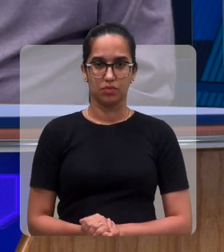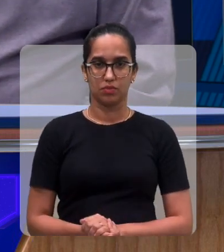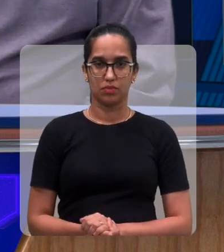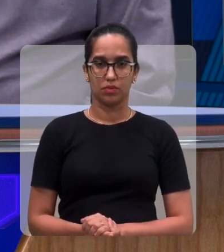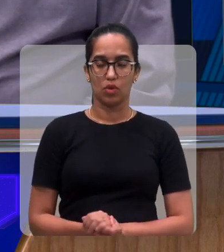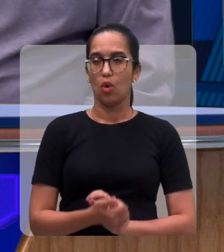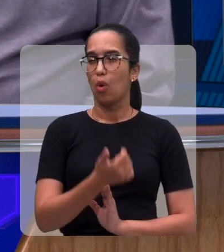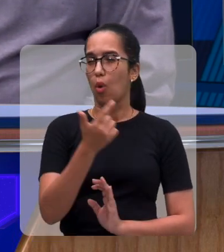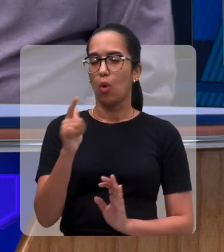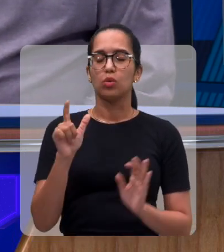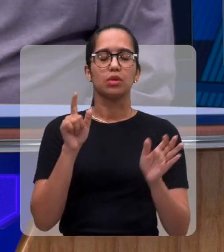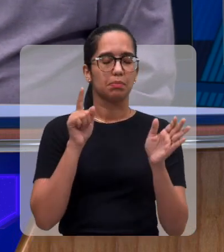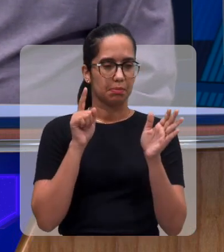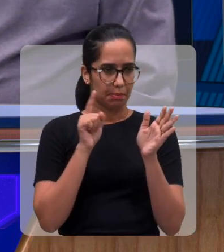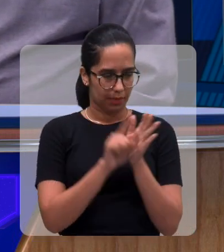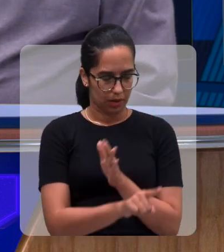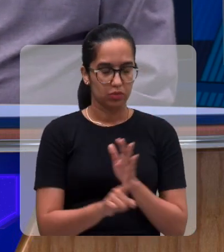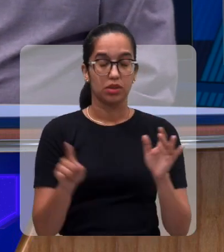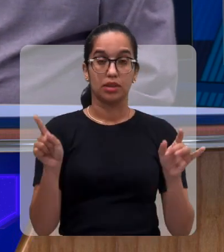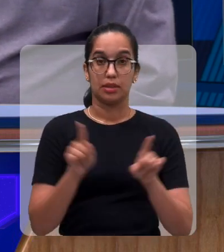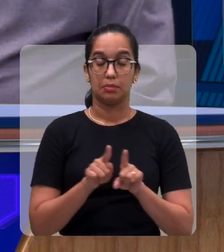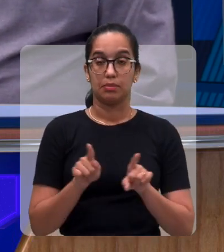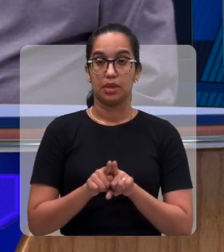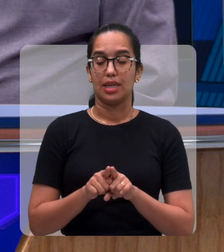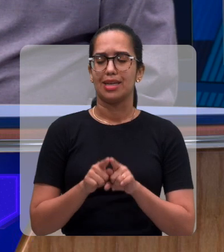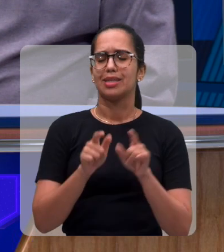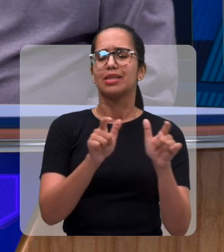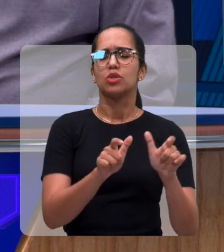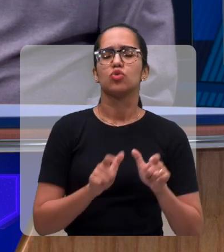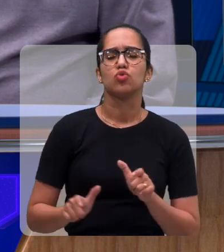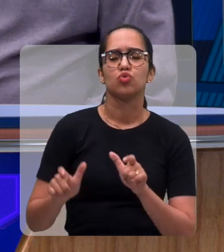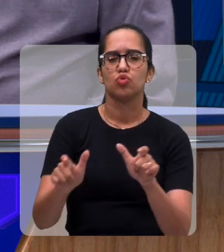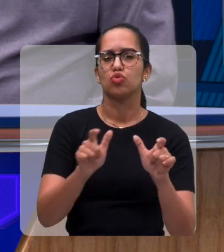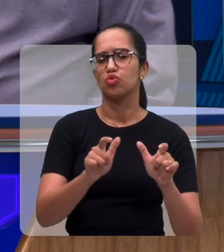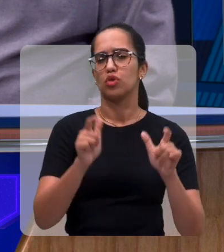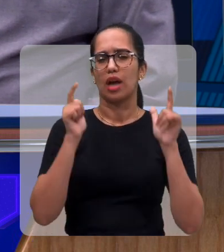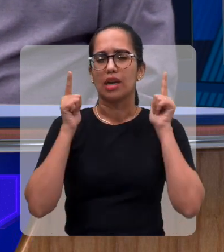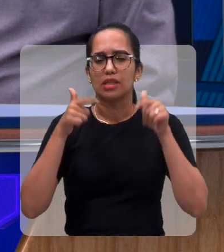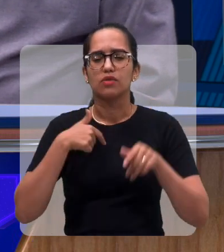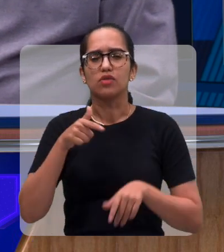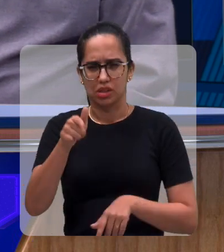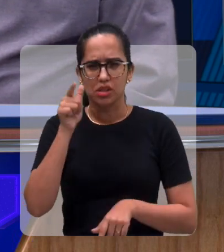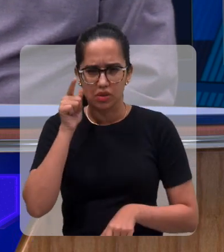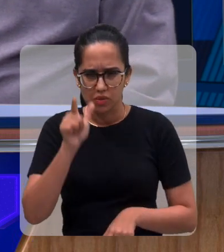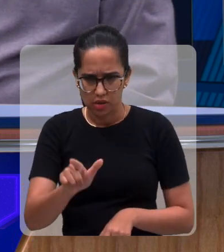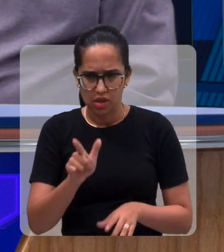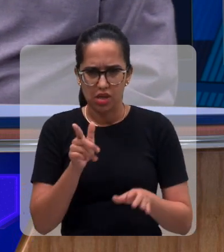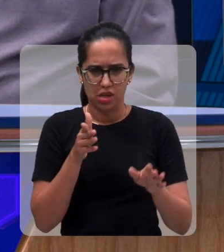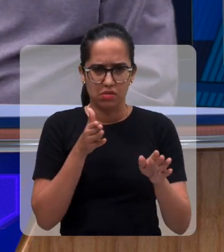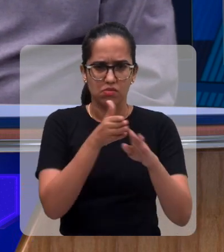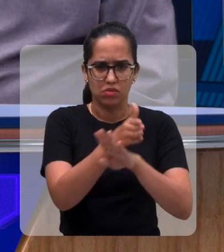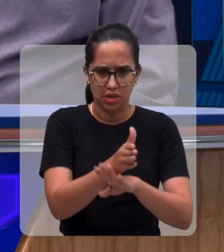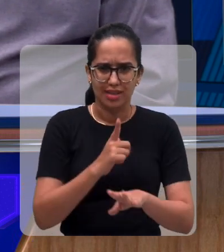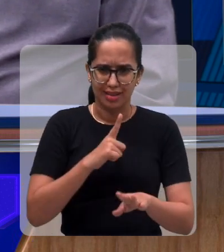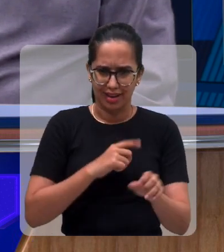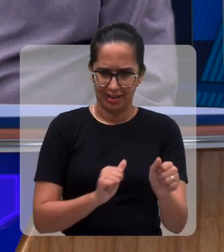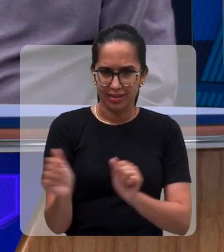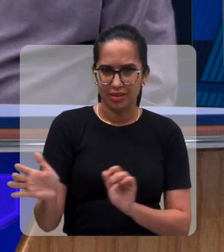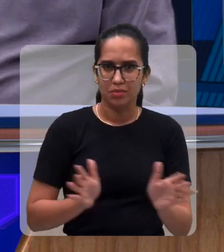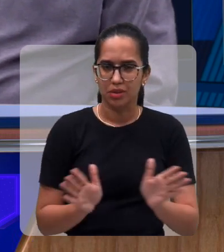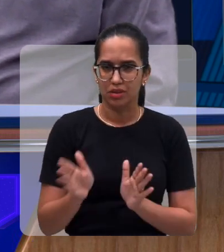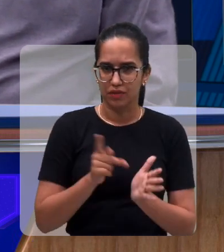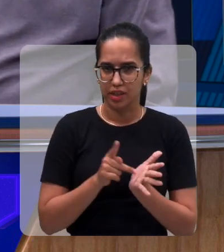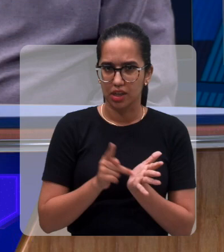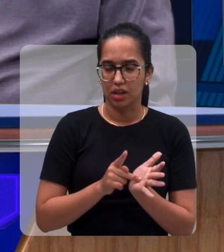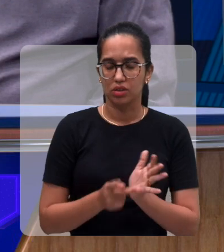Luiz, outra pergunta aqui. Esses locais de lazer, você tem ido? Tem acesso? Eles têm acessibilidade?